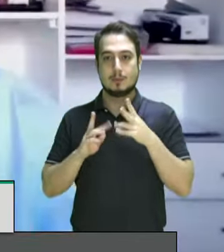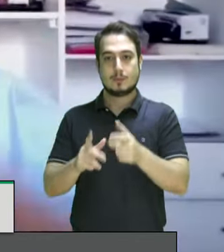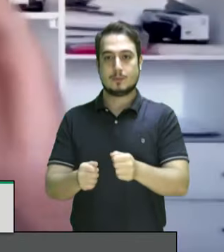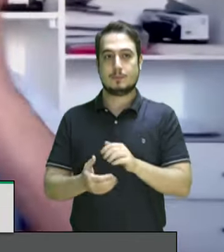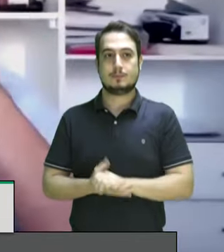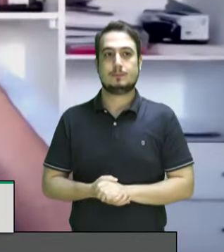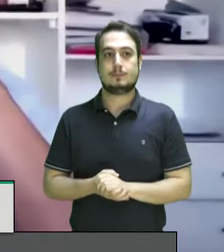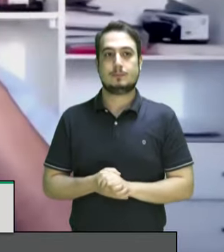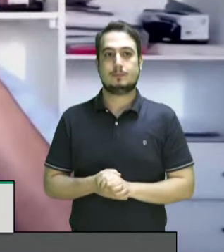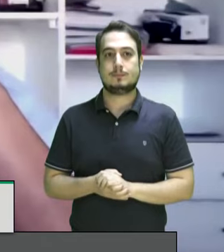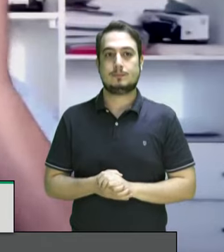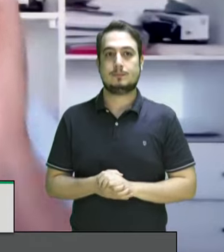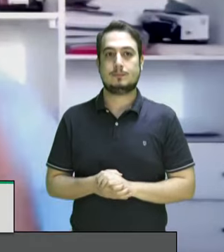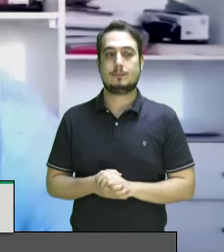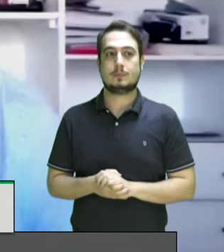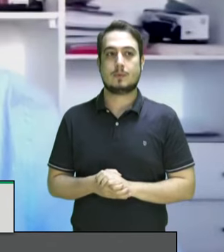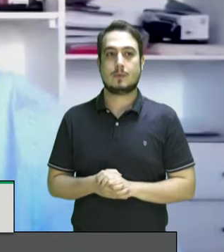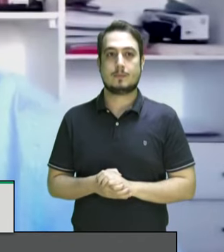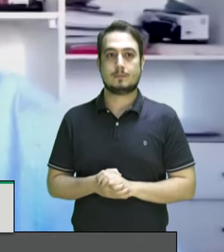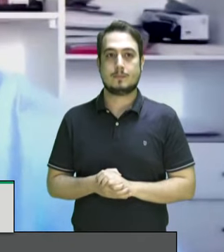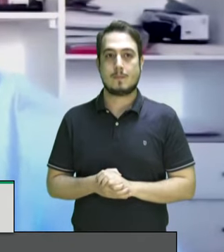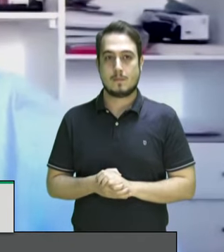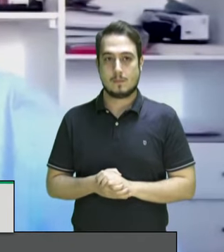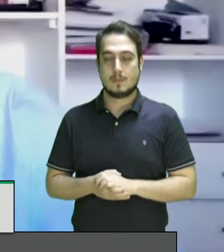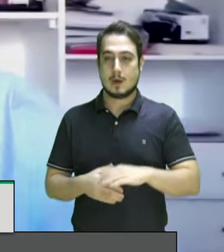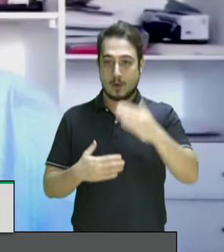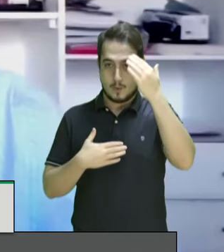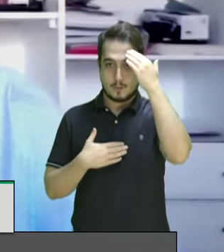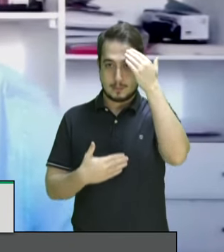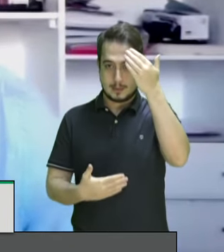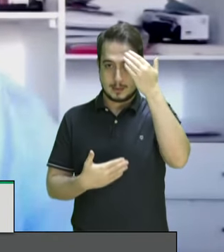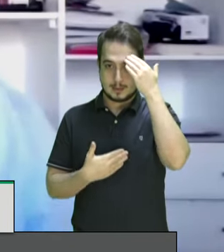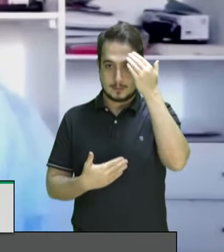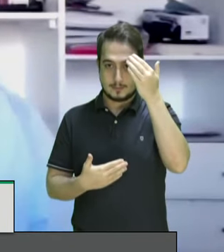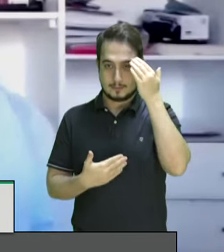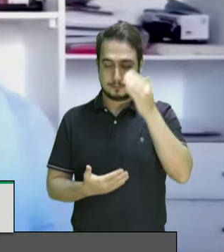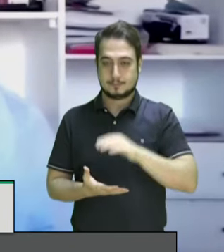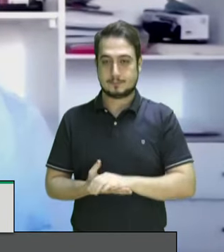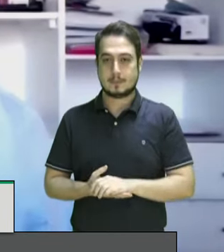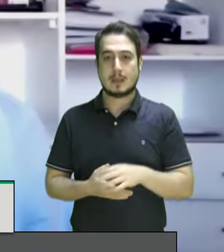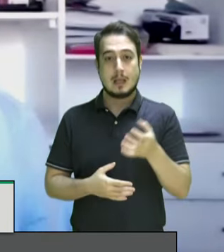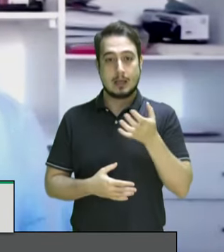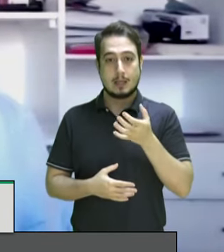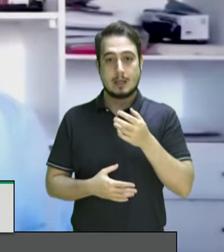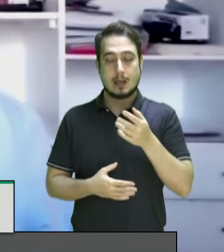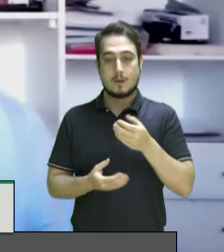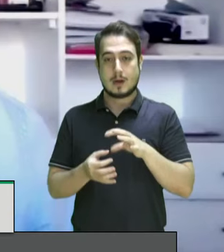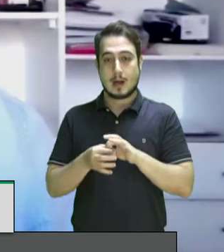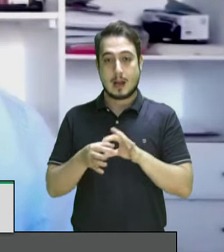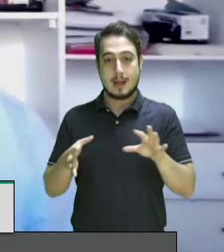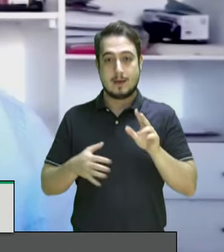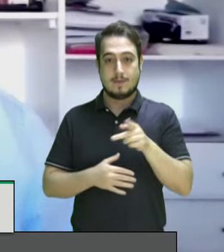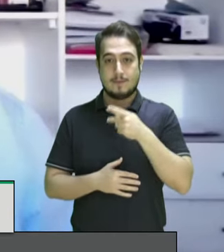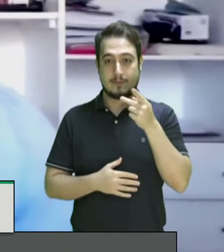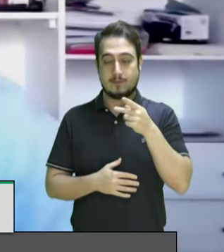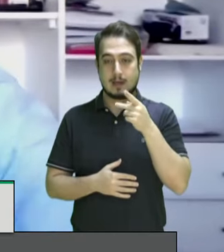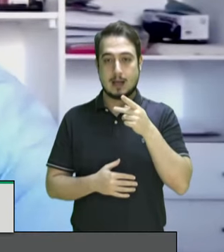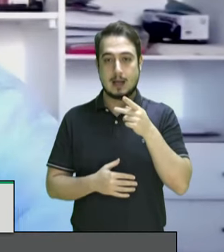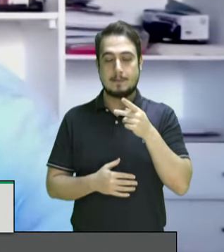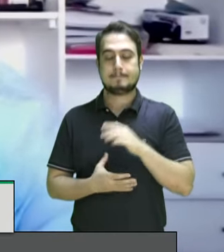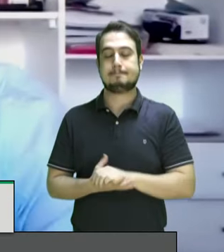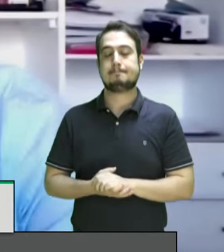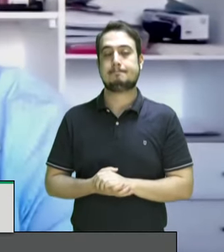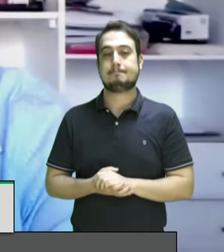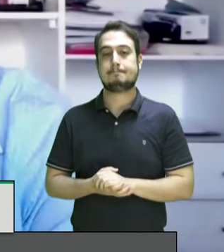Muito obrigado, senhor Milton Nunes Toledo Júnior, e queria passar a palavra, então, na sequência